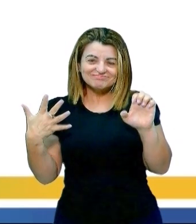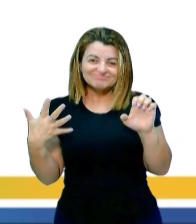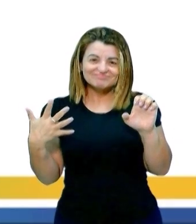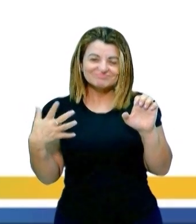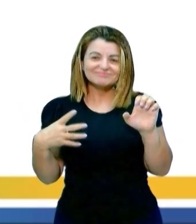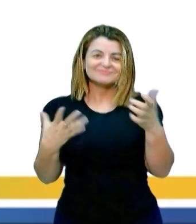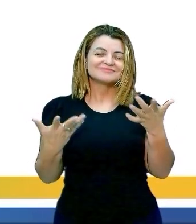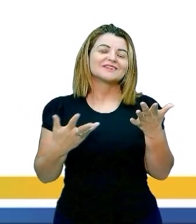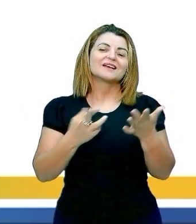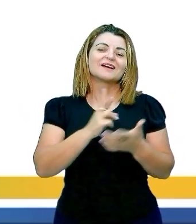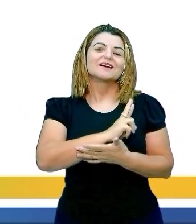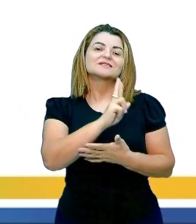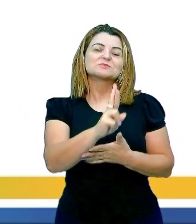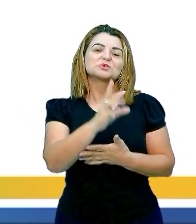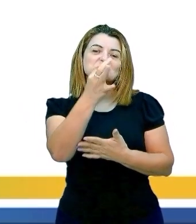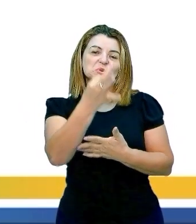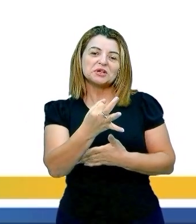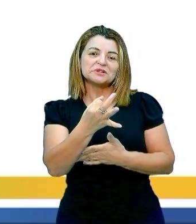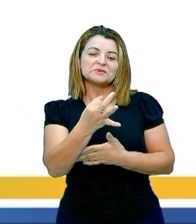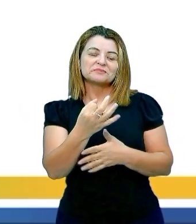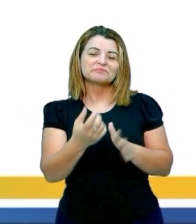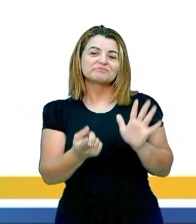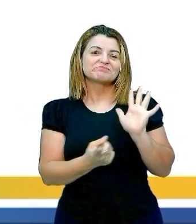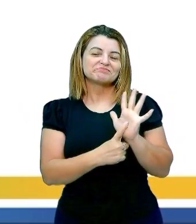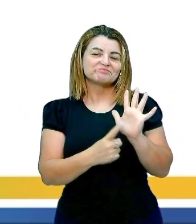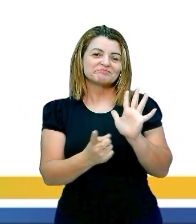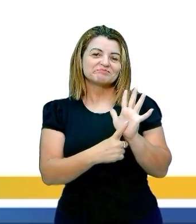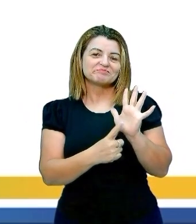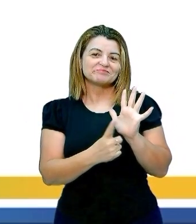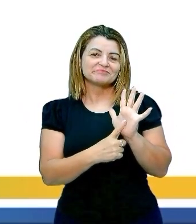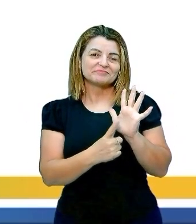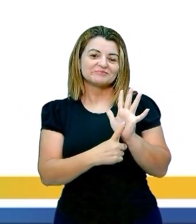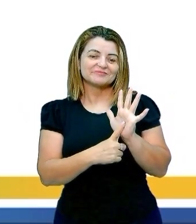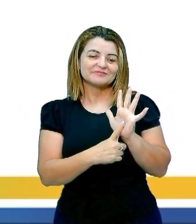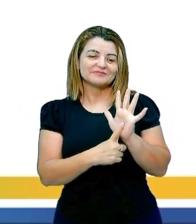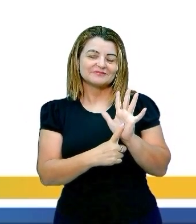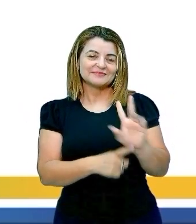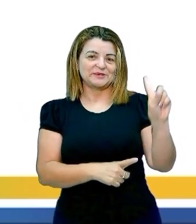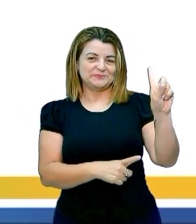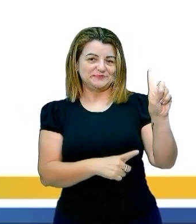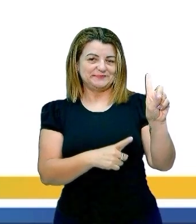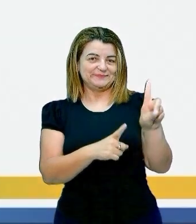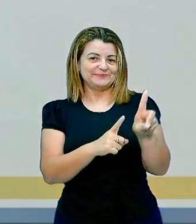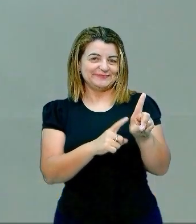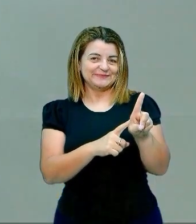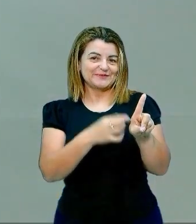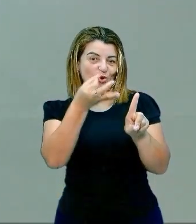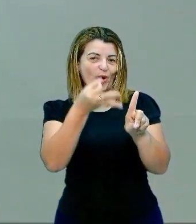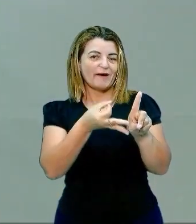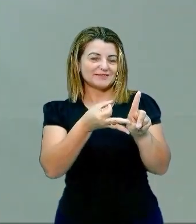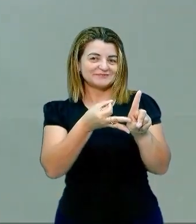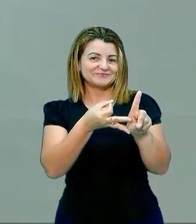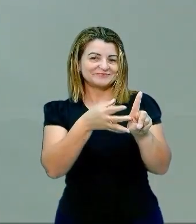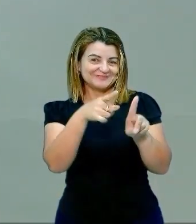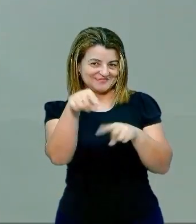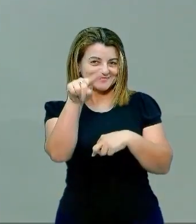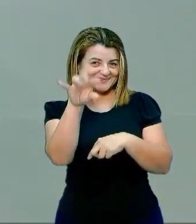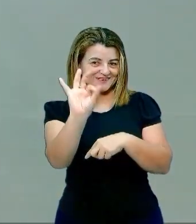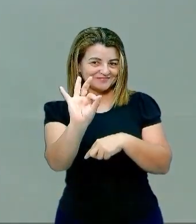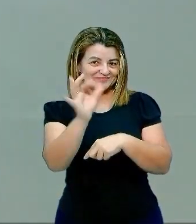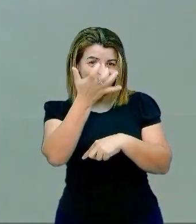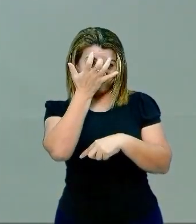Resposta correta. Qual que vocês marcaram? Espero que tenha sido a letra D. Acertaram?